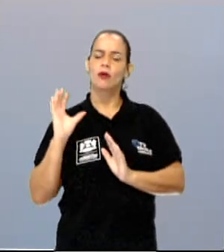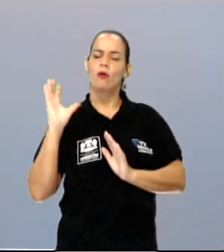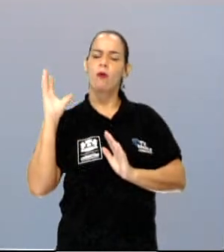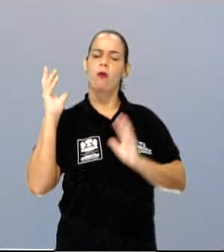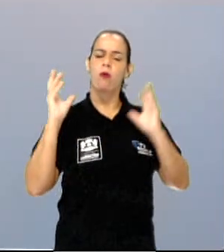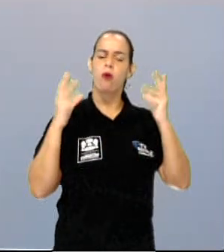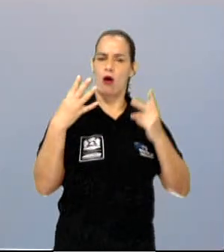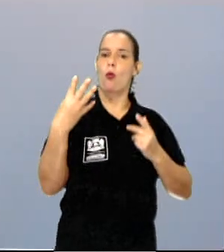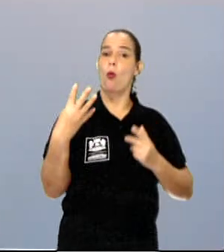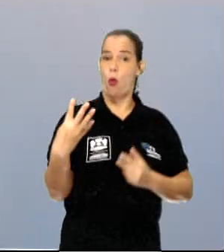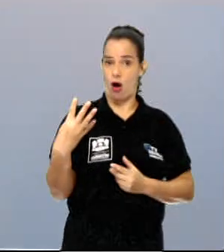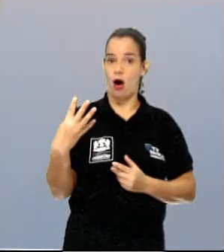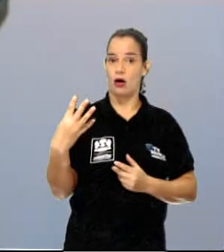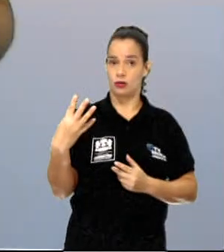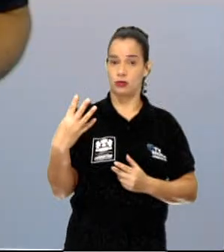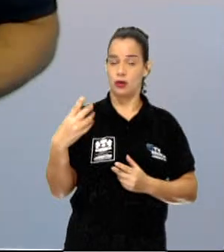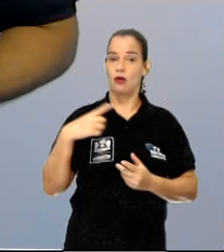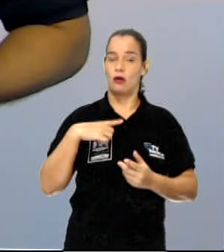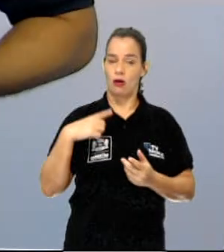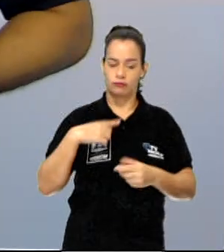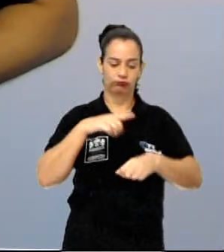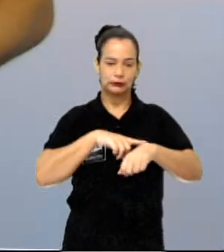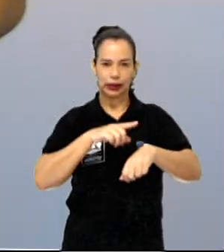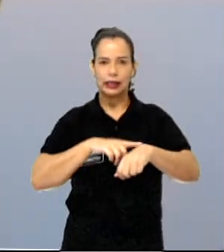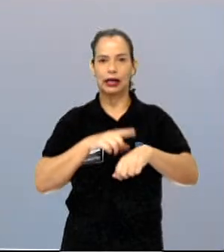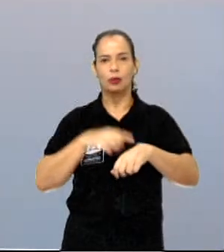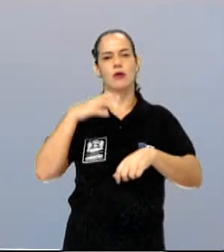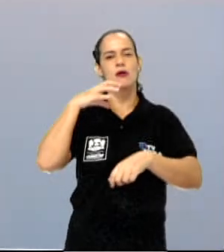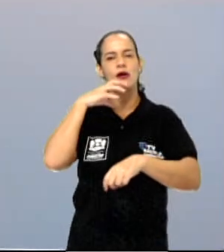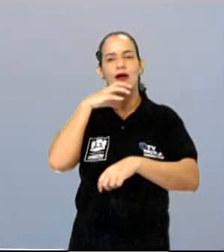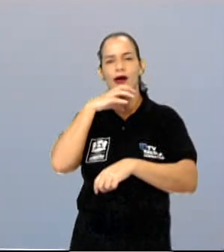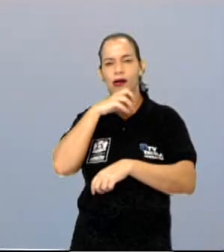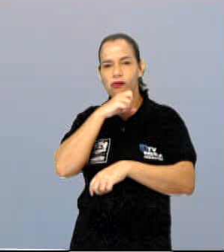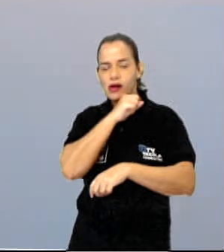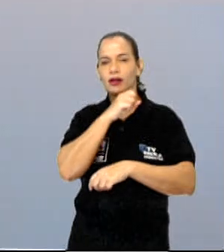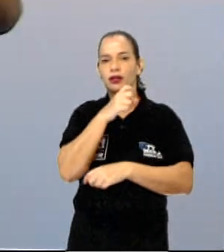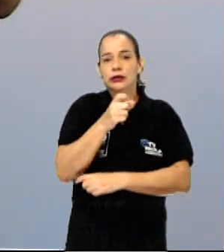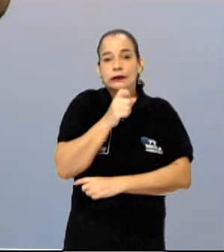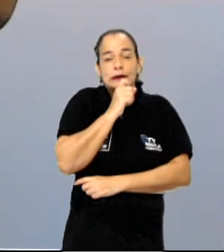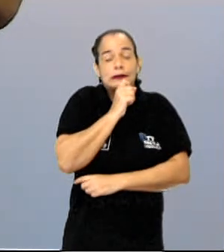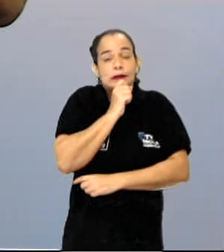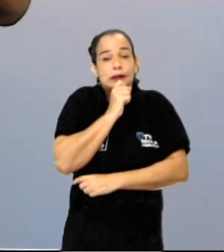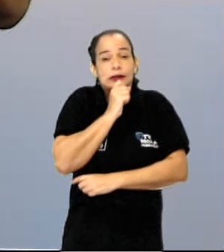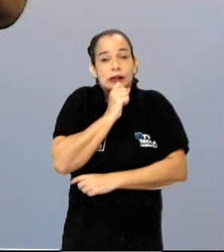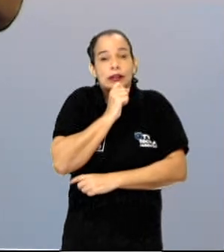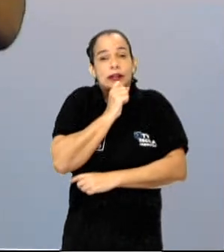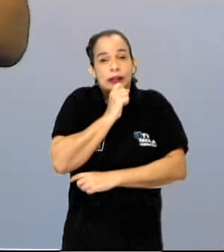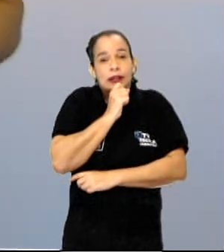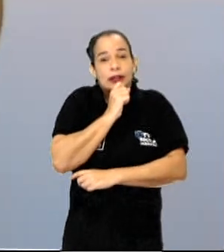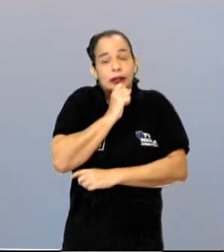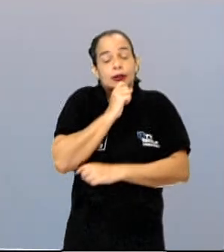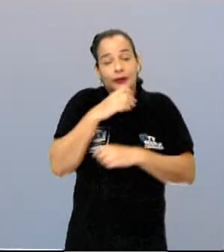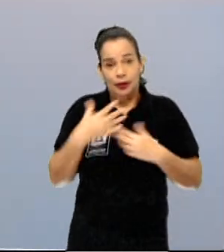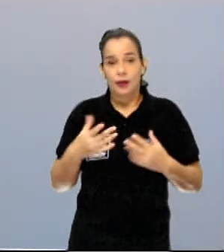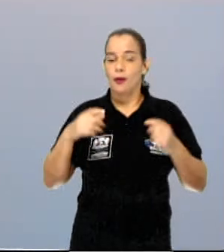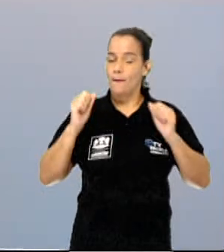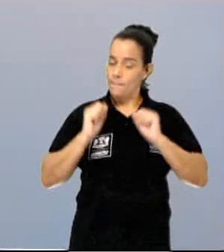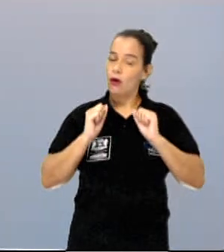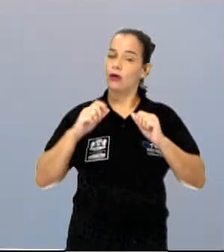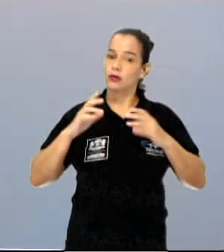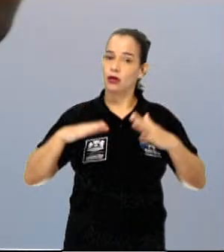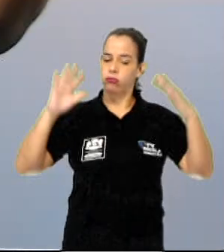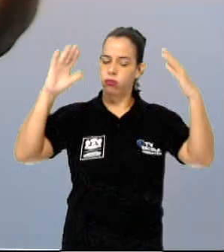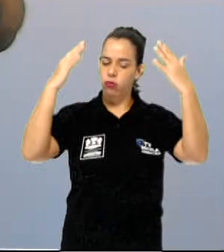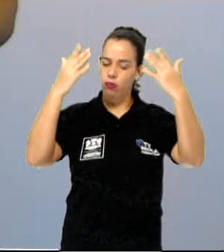estações bem definidas. Tem verão, quente. Tem inverno, frio. Inclusive podendo cair neve, pois é, gente.